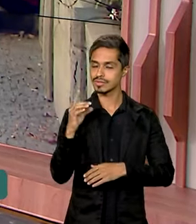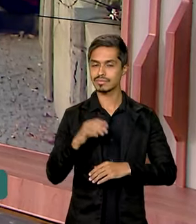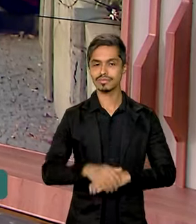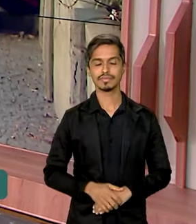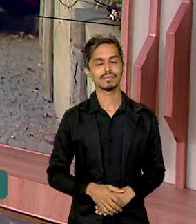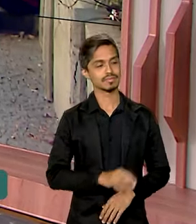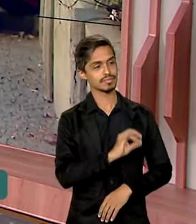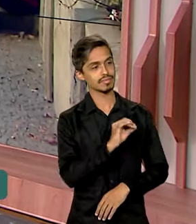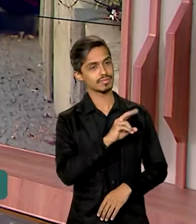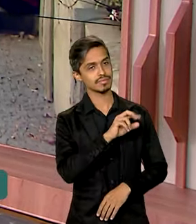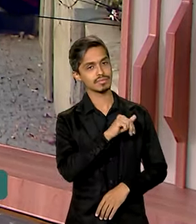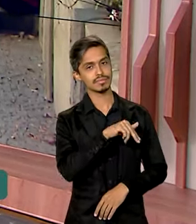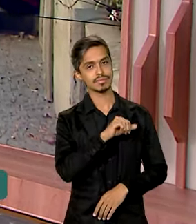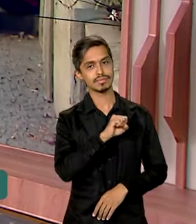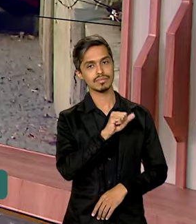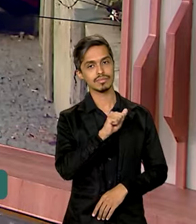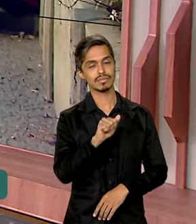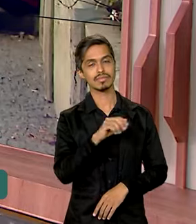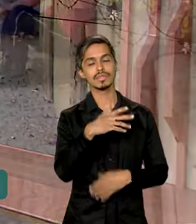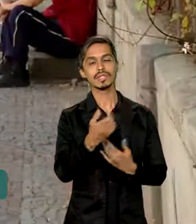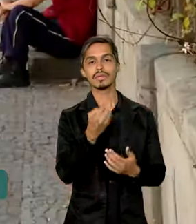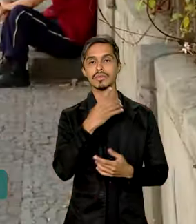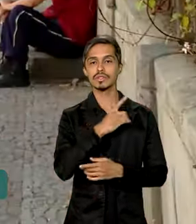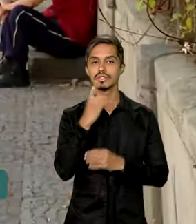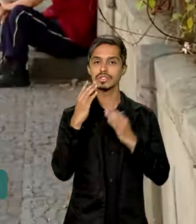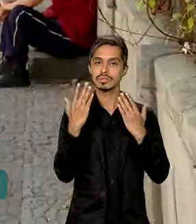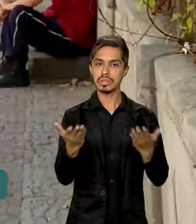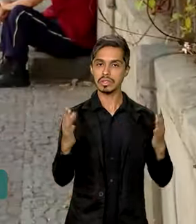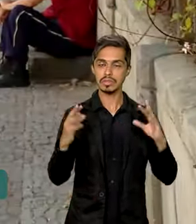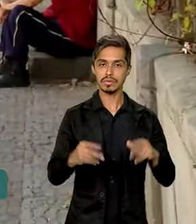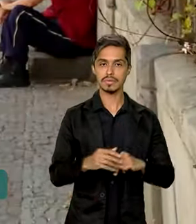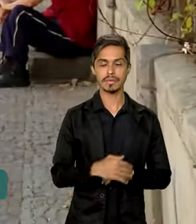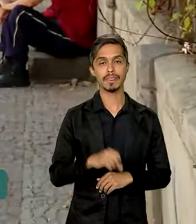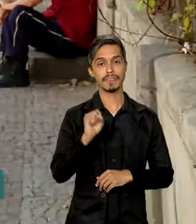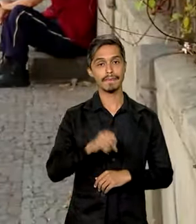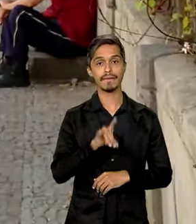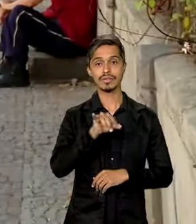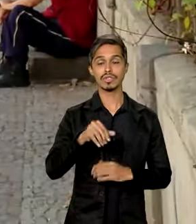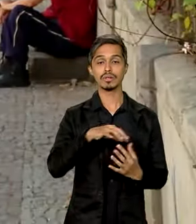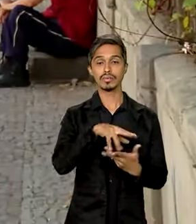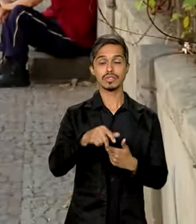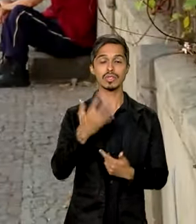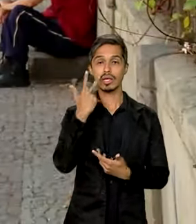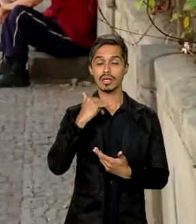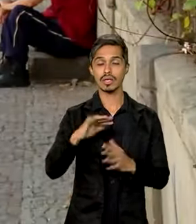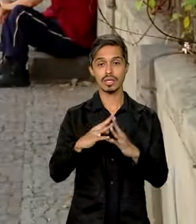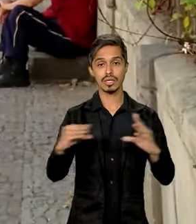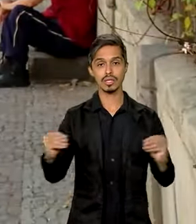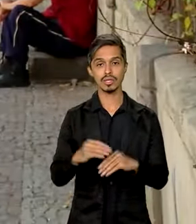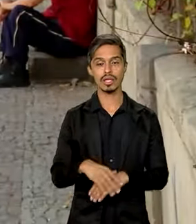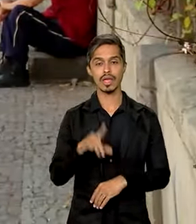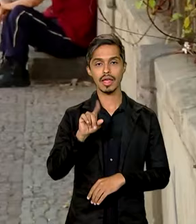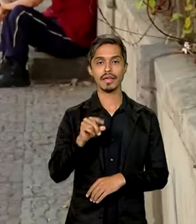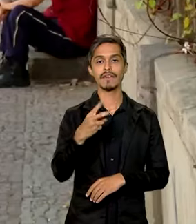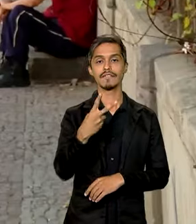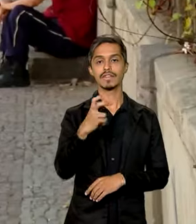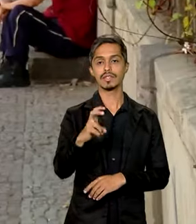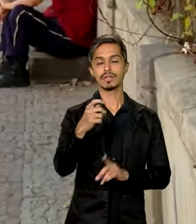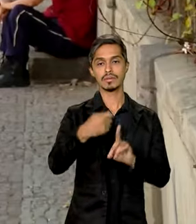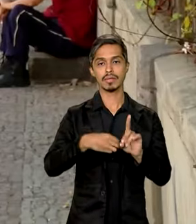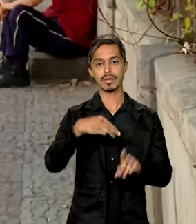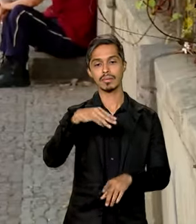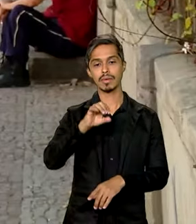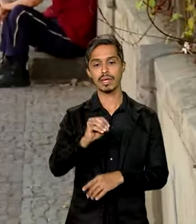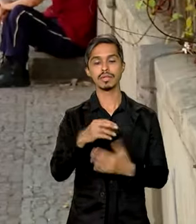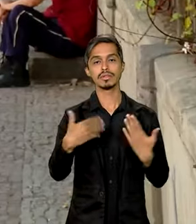Oi, Vanessa. Bom dia para você, bom dia a todos. Sim, o Dia Internacional das Crianças Desaparecidas é 25 de maio e o